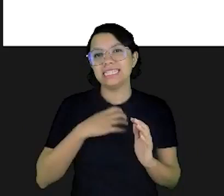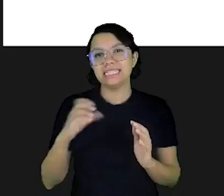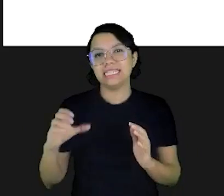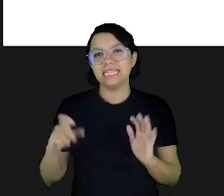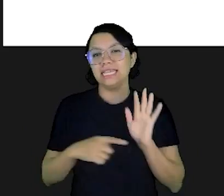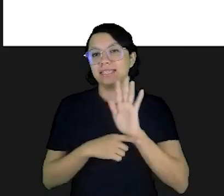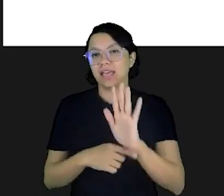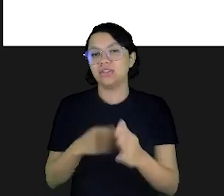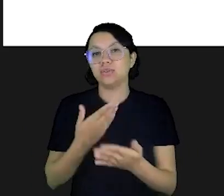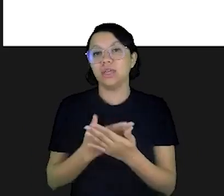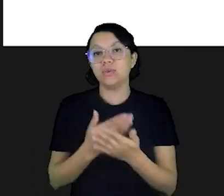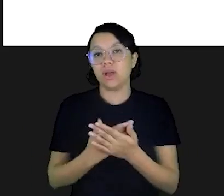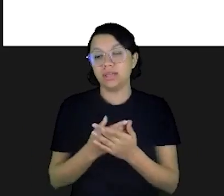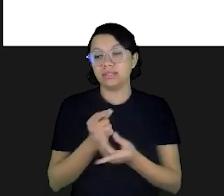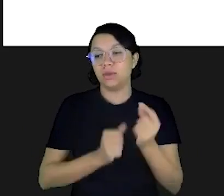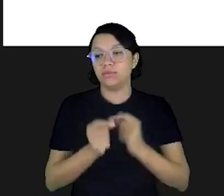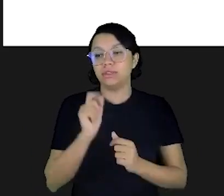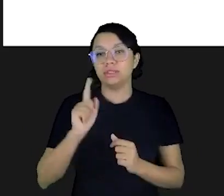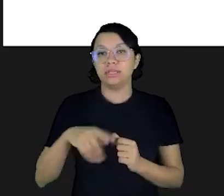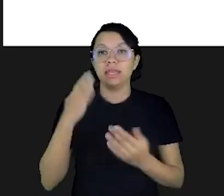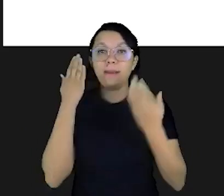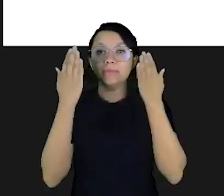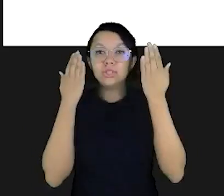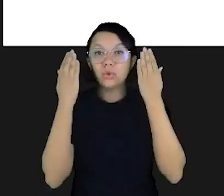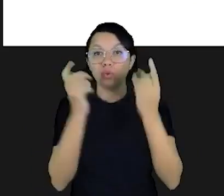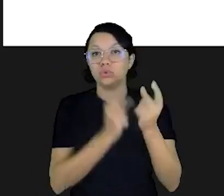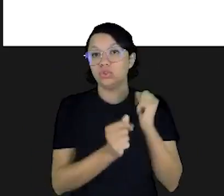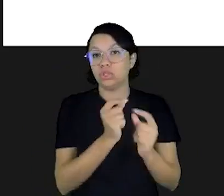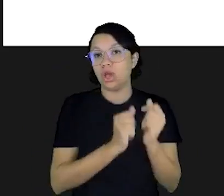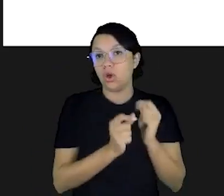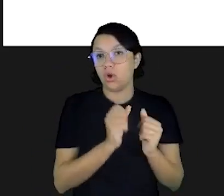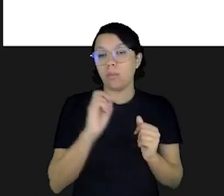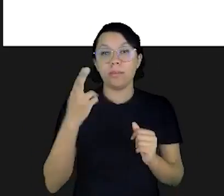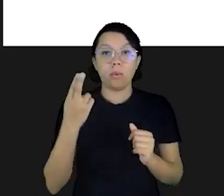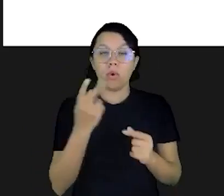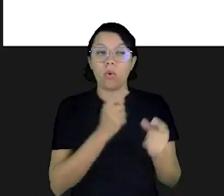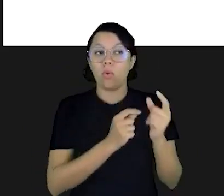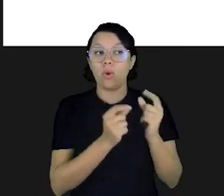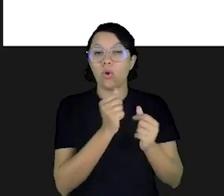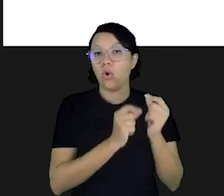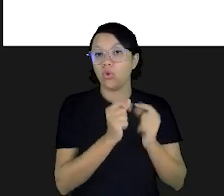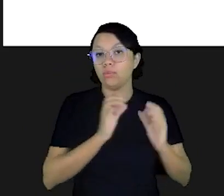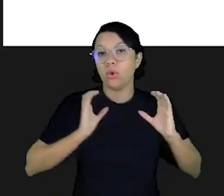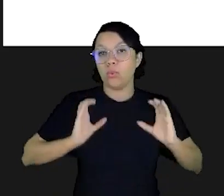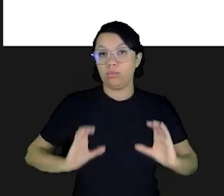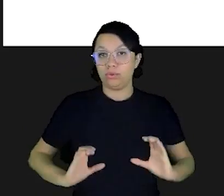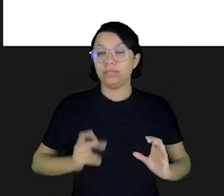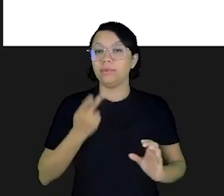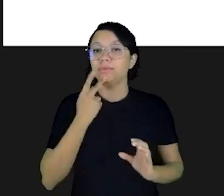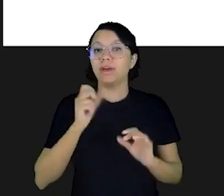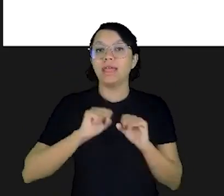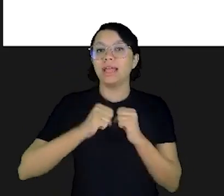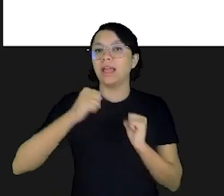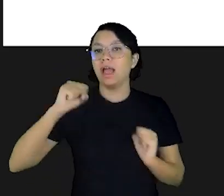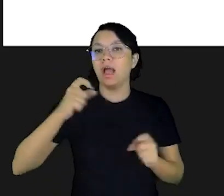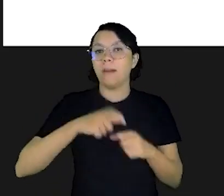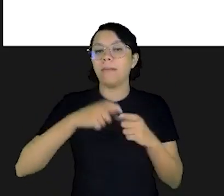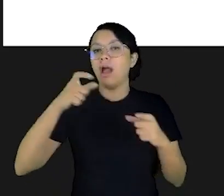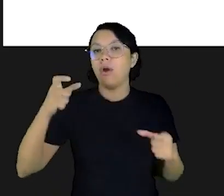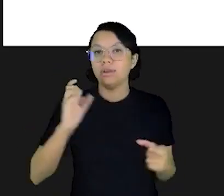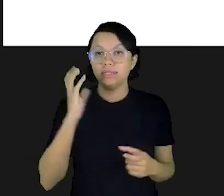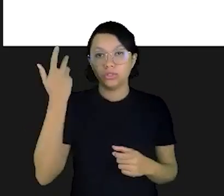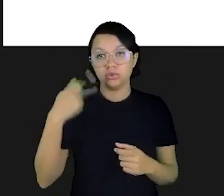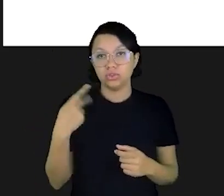auxiliares da educação financeira, que é a psicologia econômica, ou a economia comportamental, diz que grande parte das